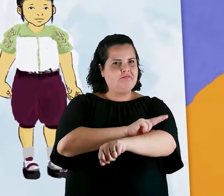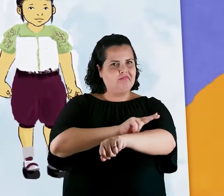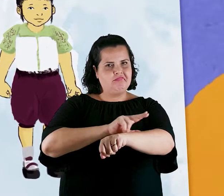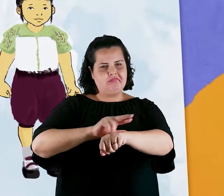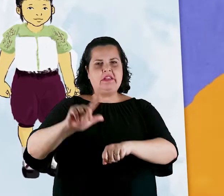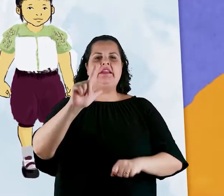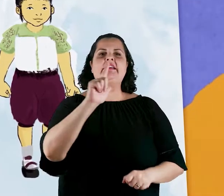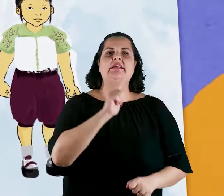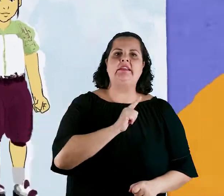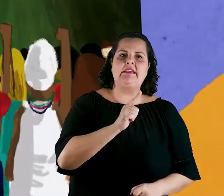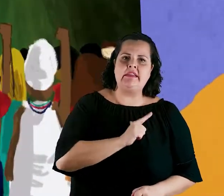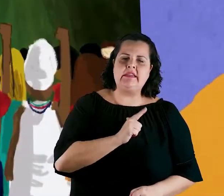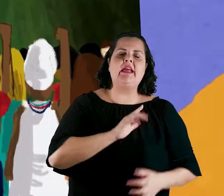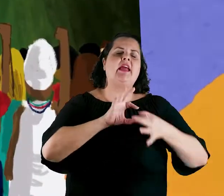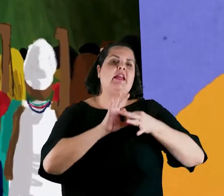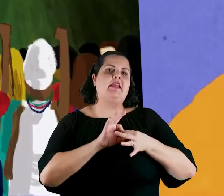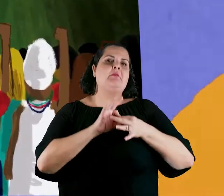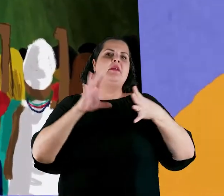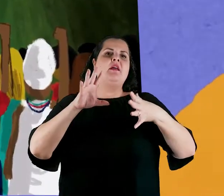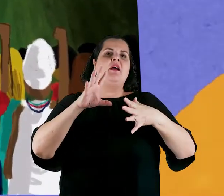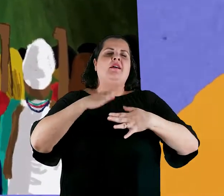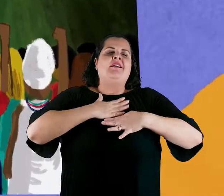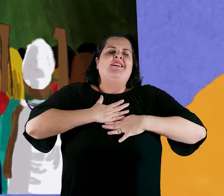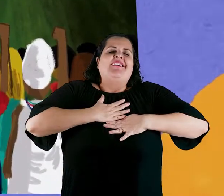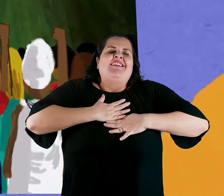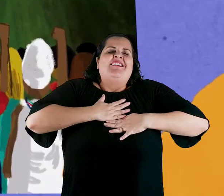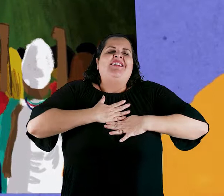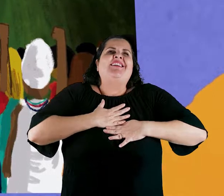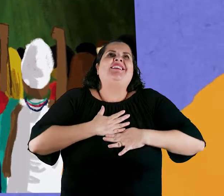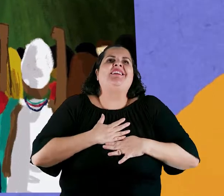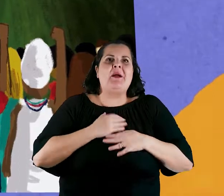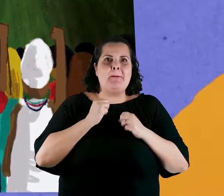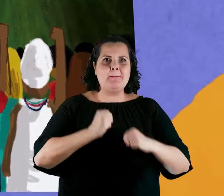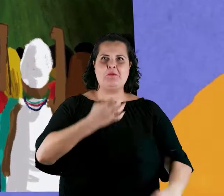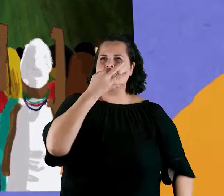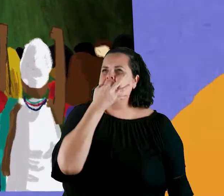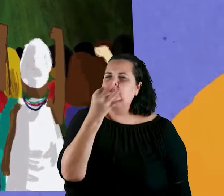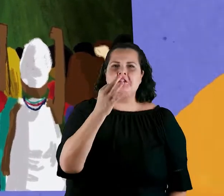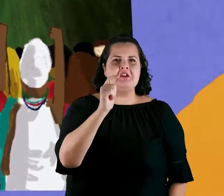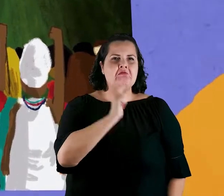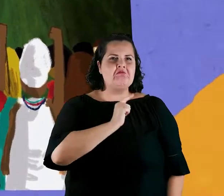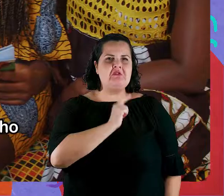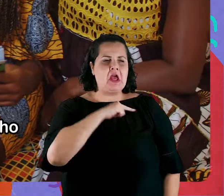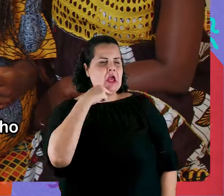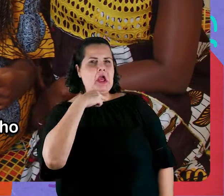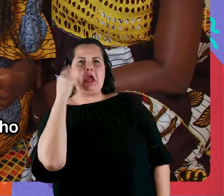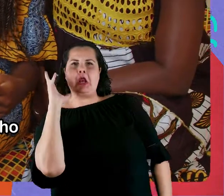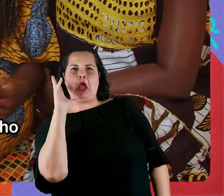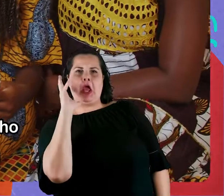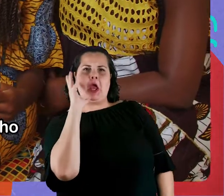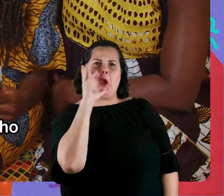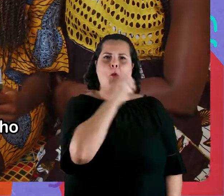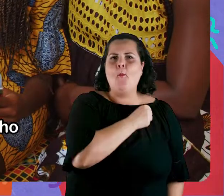terras gozem do direito de um dia ser pouco. Que possam respirar sem serem sufocadas. Possam falar sem serem interrompidas. E possam